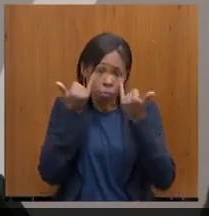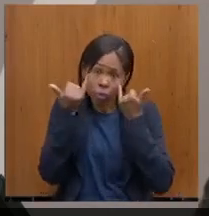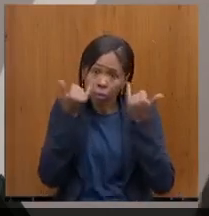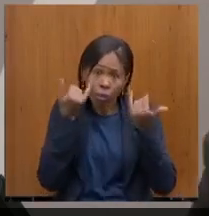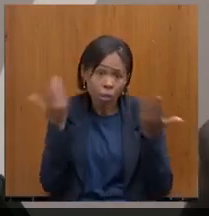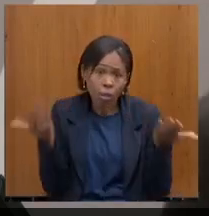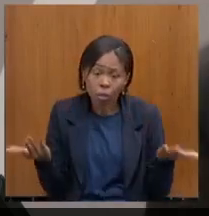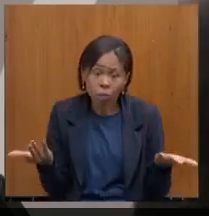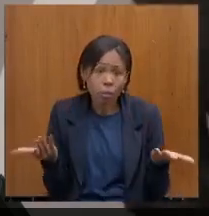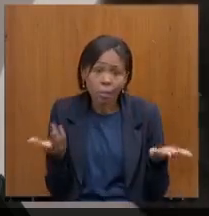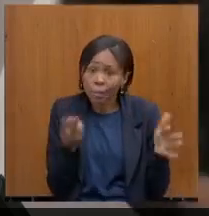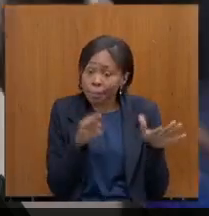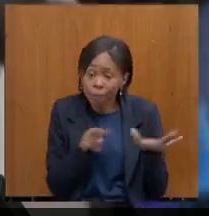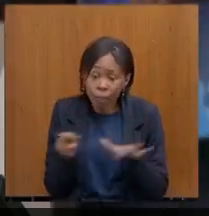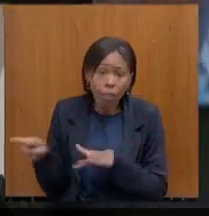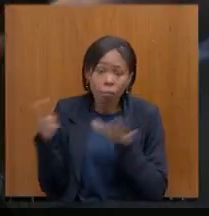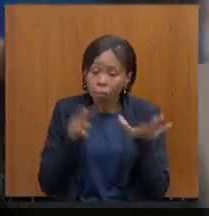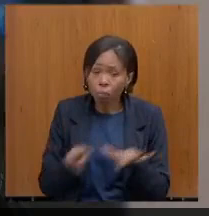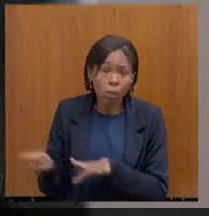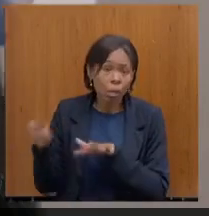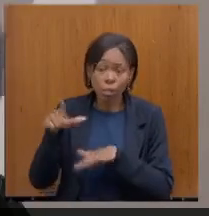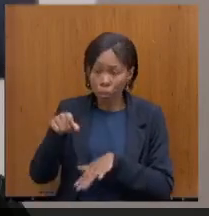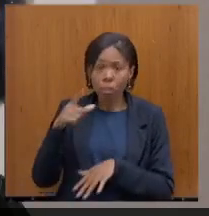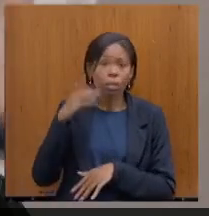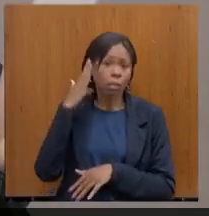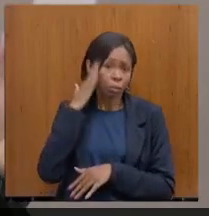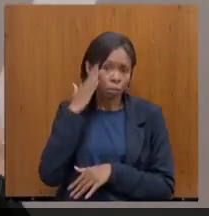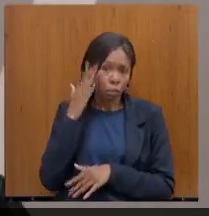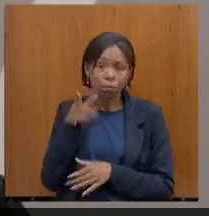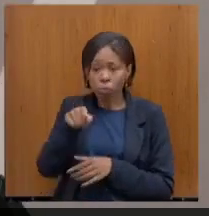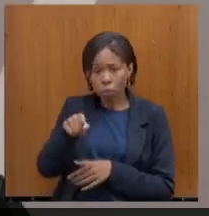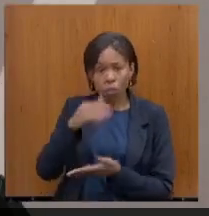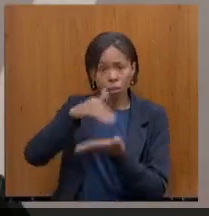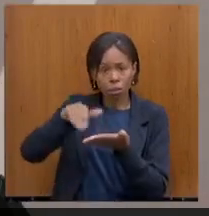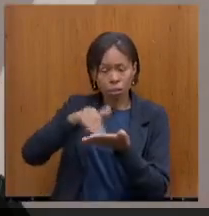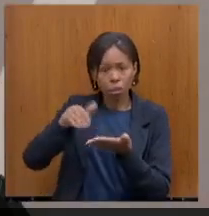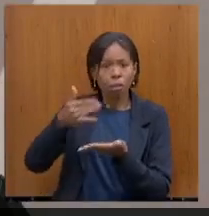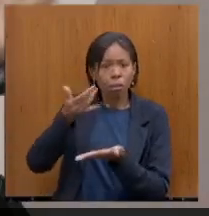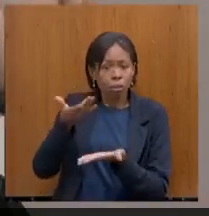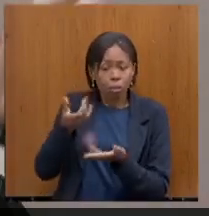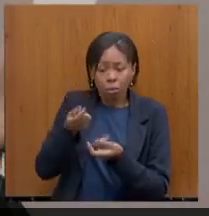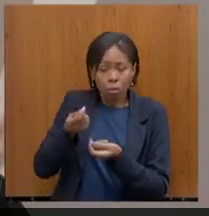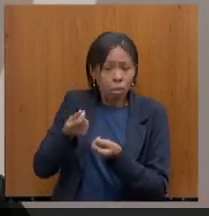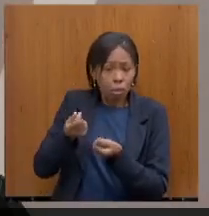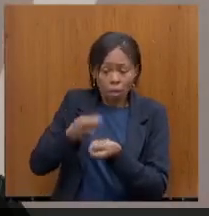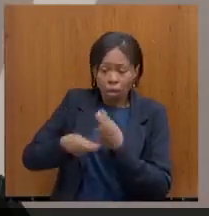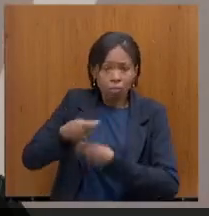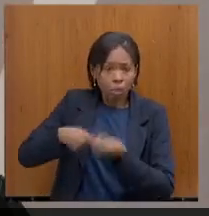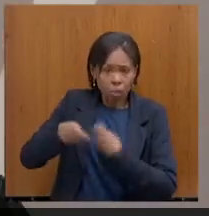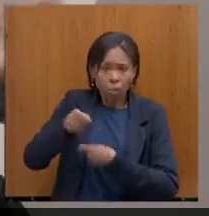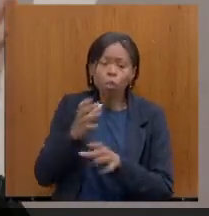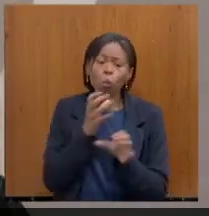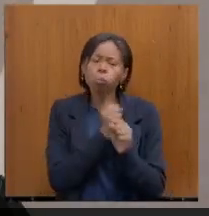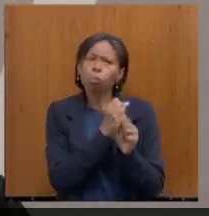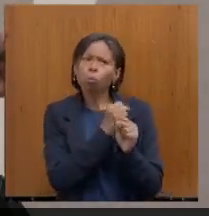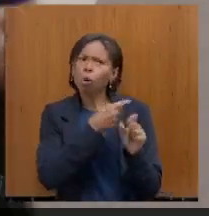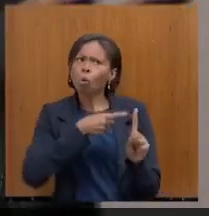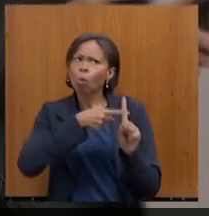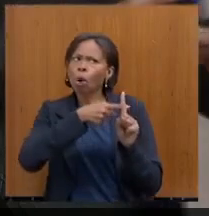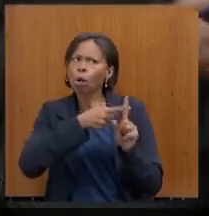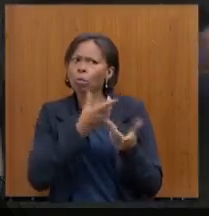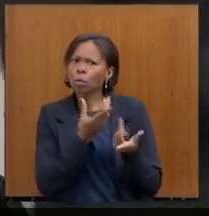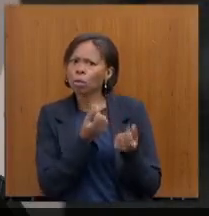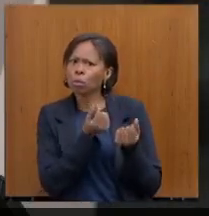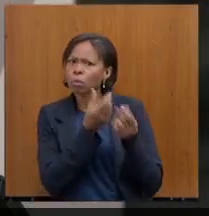semana. O secretário da Fazenda, com certeza com a sua equipe, tem lá o saldo contábil, o saldo financeiro.